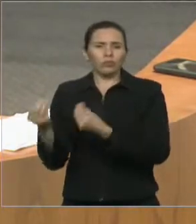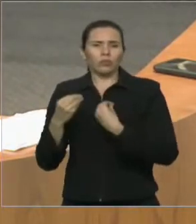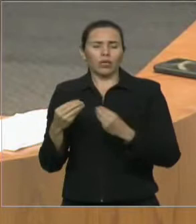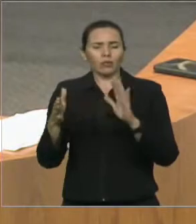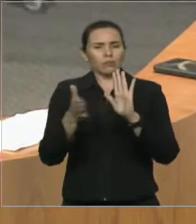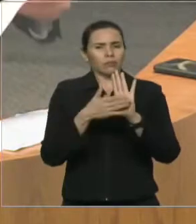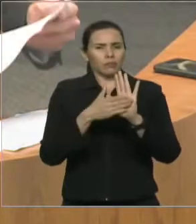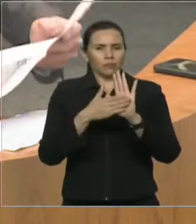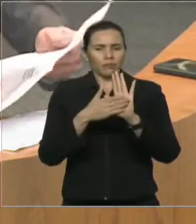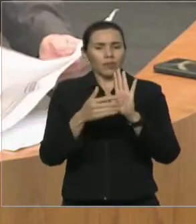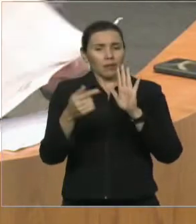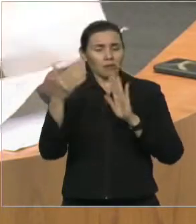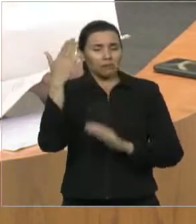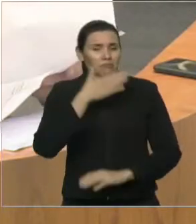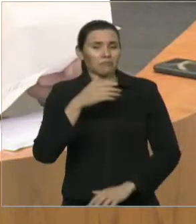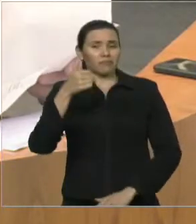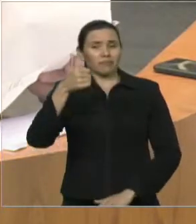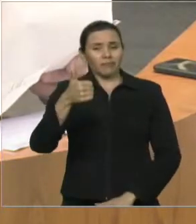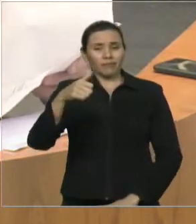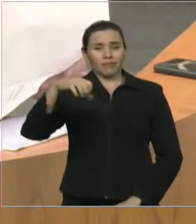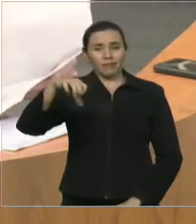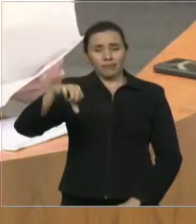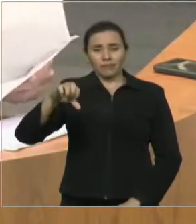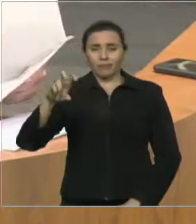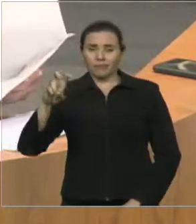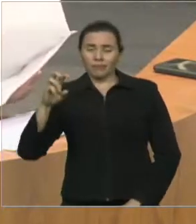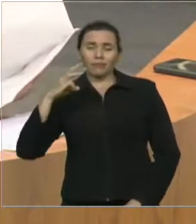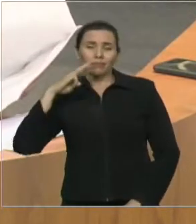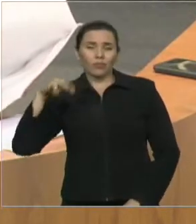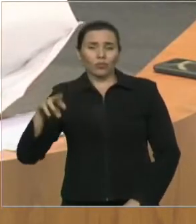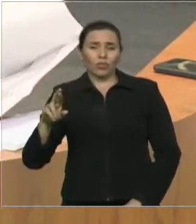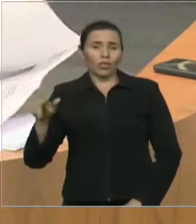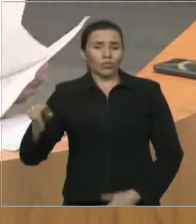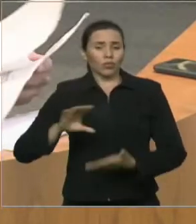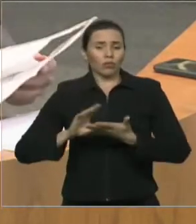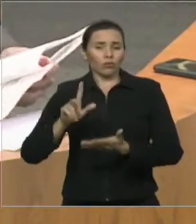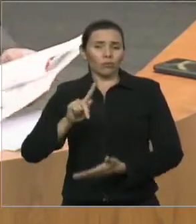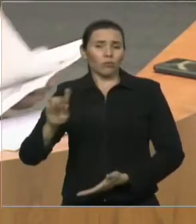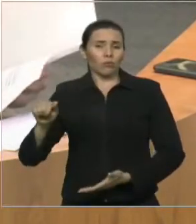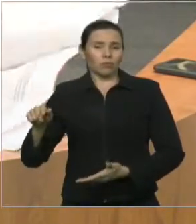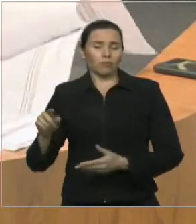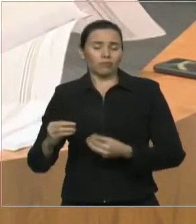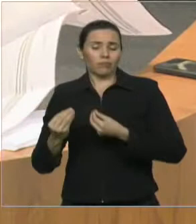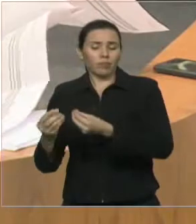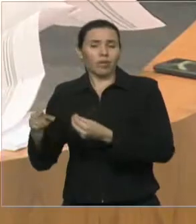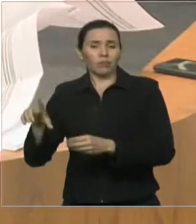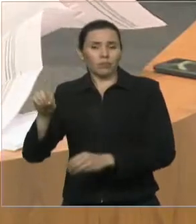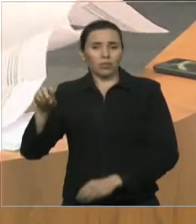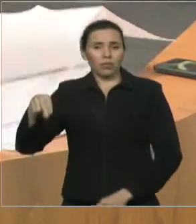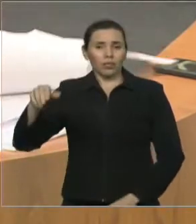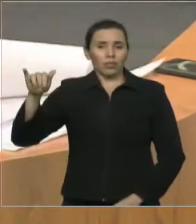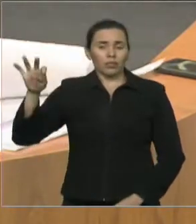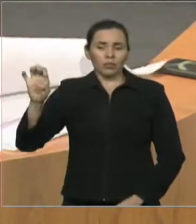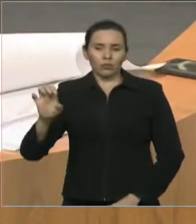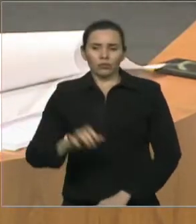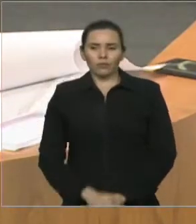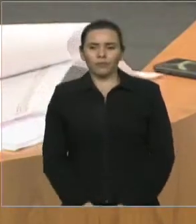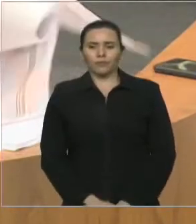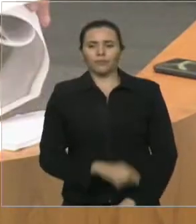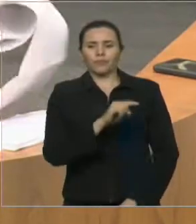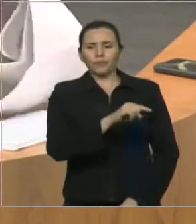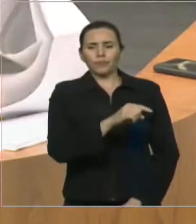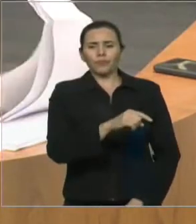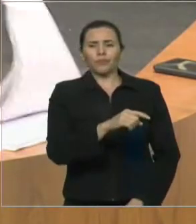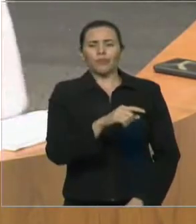195 milhões de reais. Enquanto que o Rio Grande do Norte recebe apenas 158 e o Piauí recebeu apenas